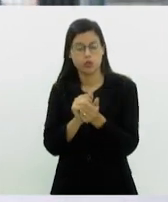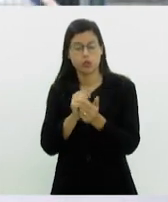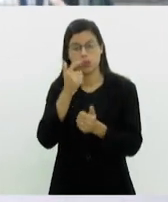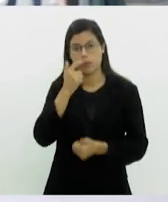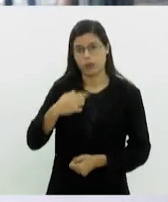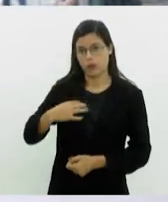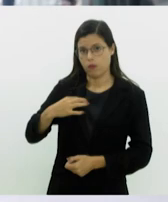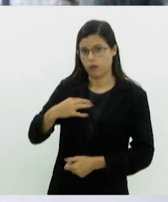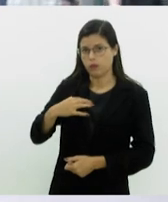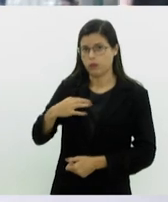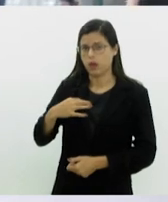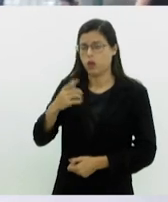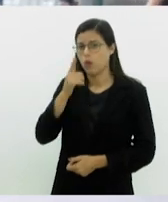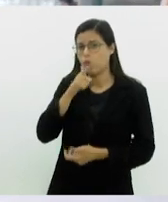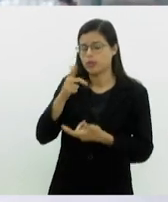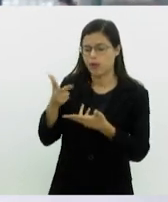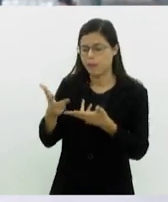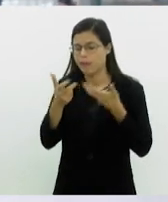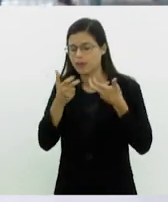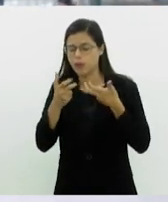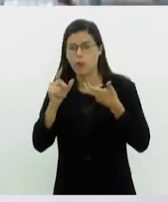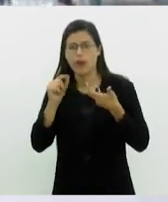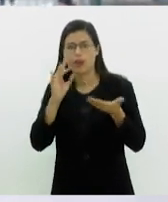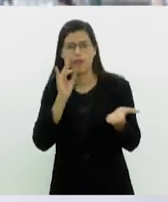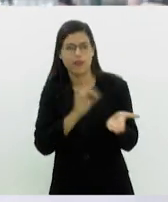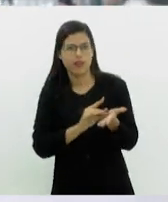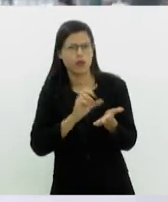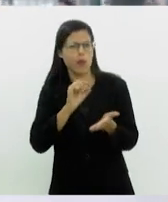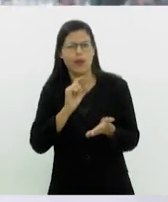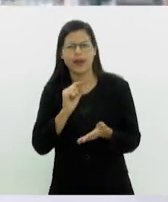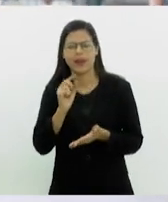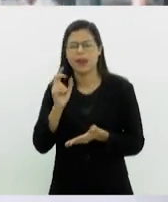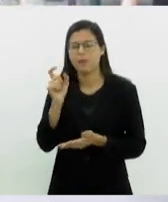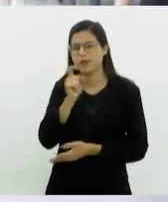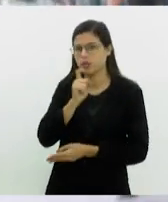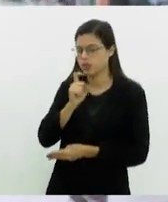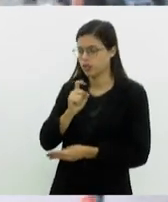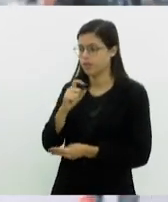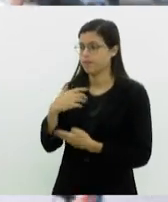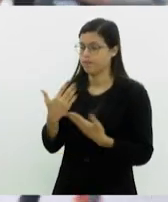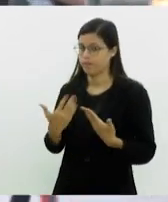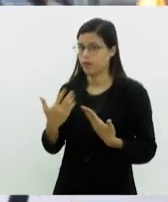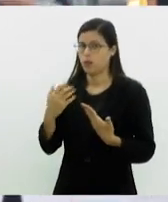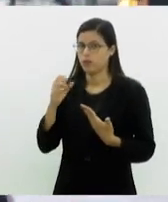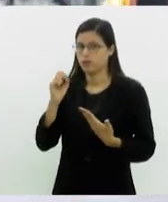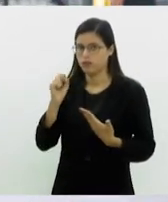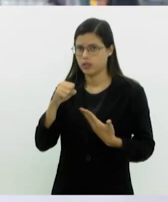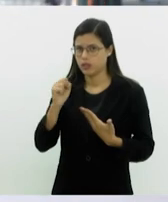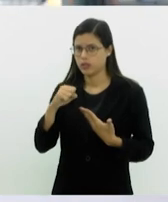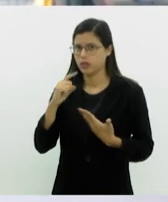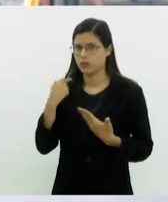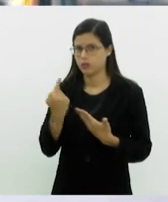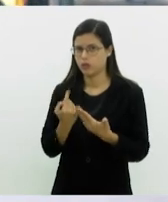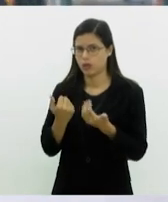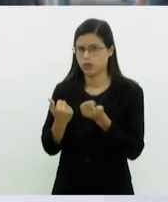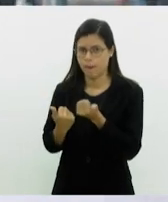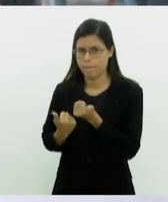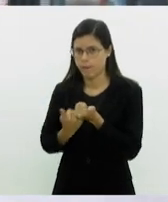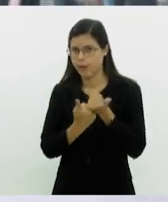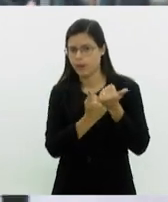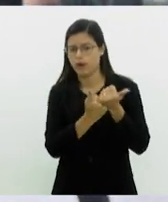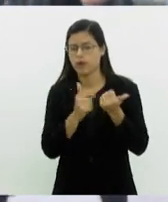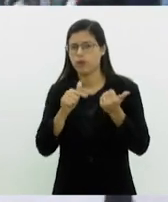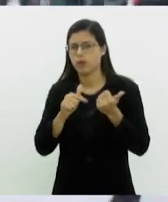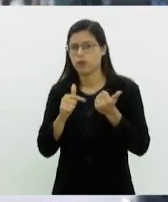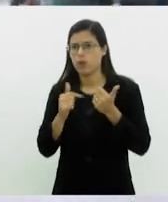diferenciar aquilo que é verdade e aquilo que é mentira? Sim. A gente está apoiando, principalmente, a Free Helper, por ser um trabalho